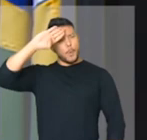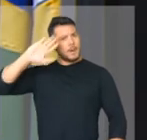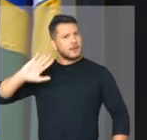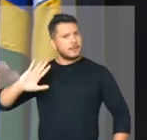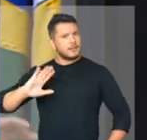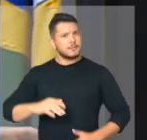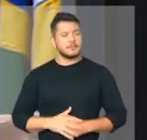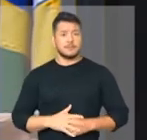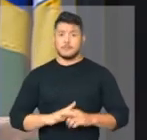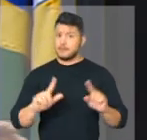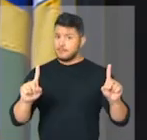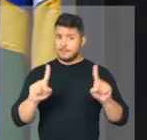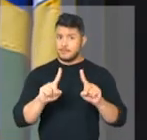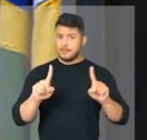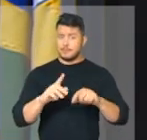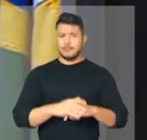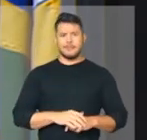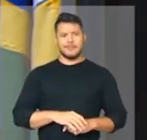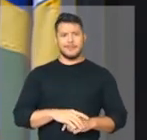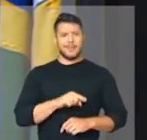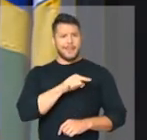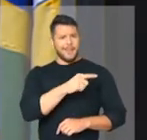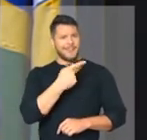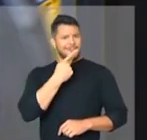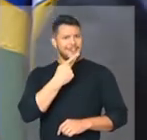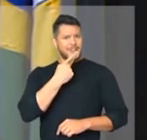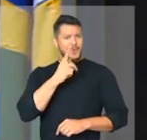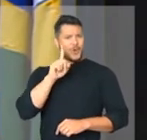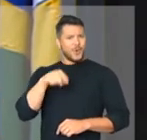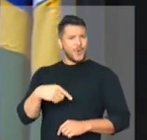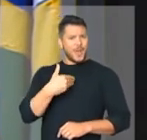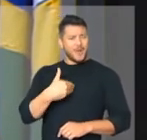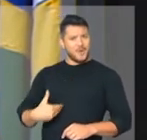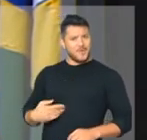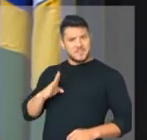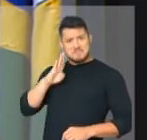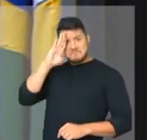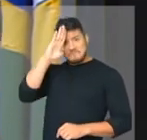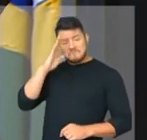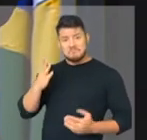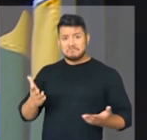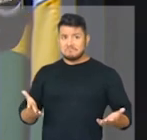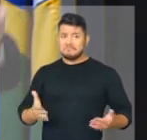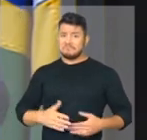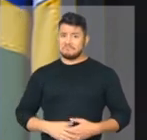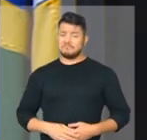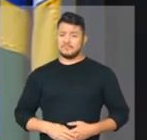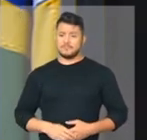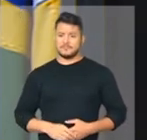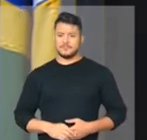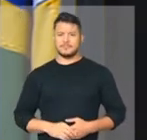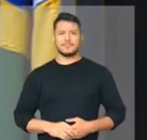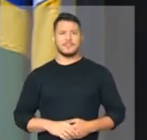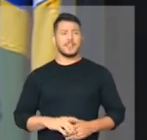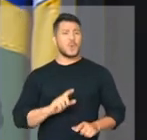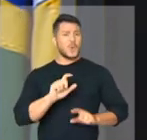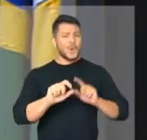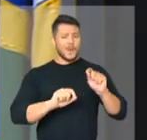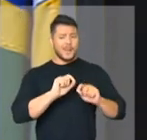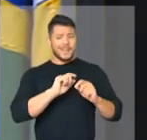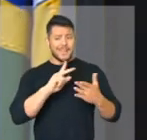Ela estava falando sobre o governo Bolsonaro. Vejam só. O que ocorre em Cuba hoje